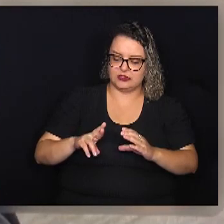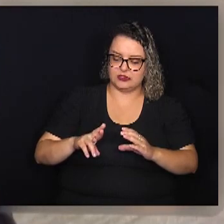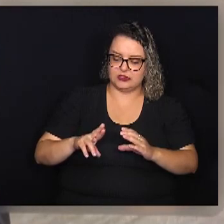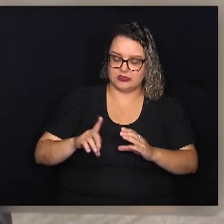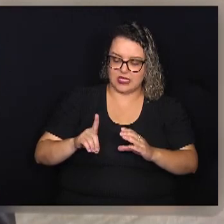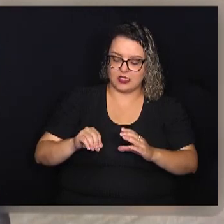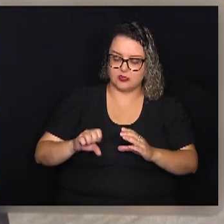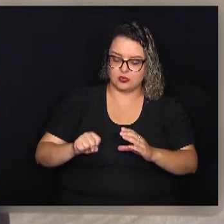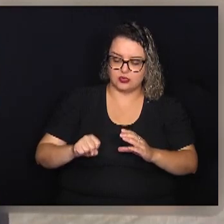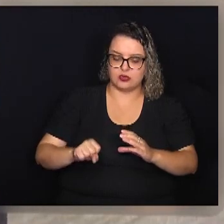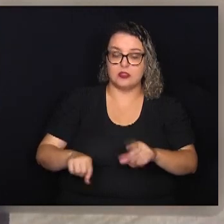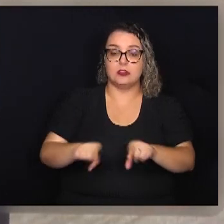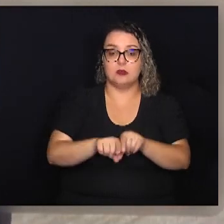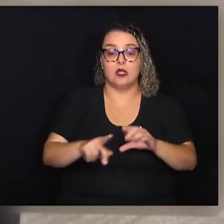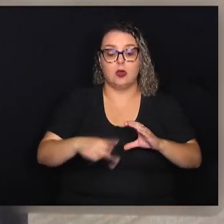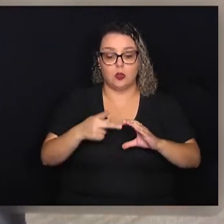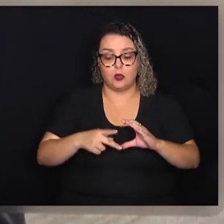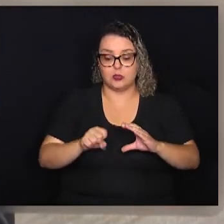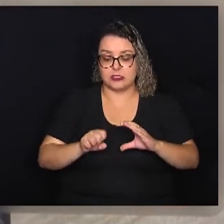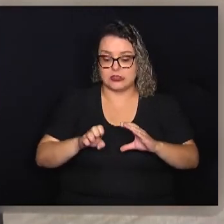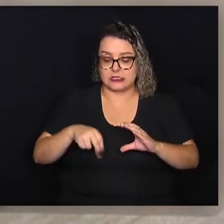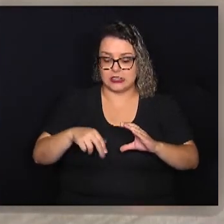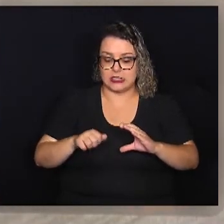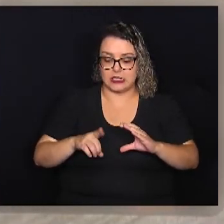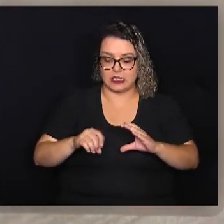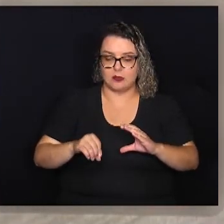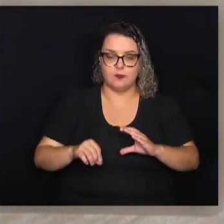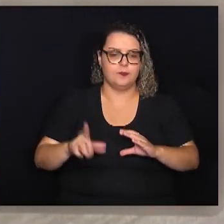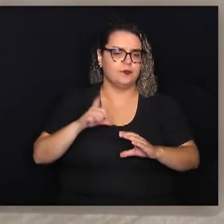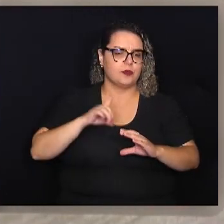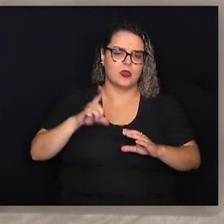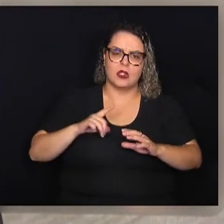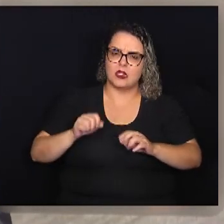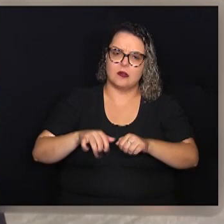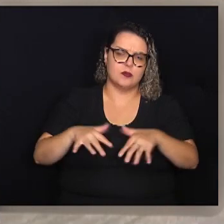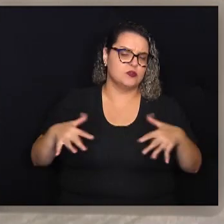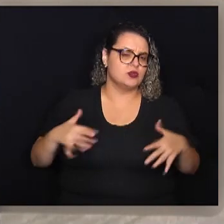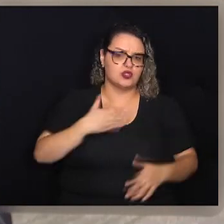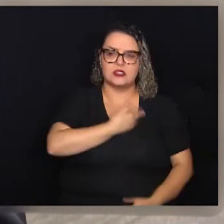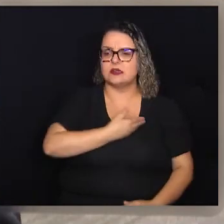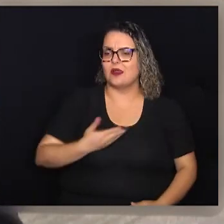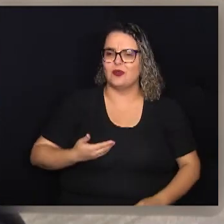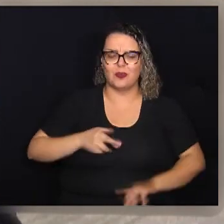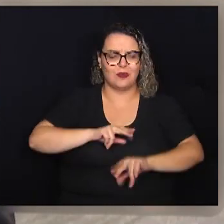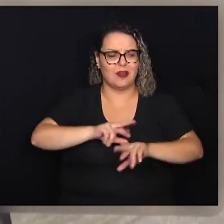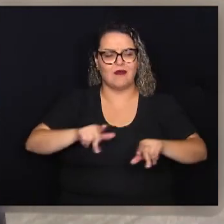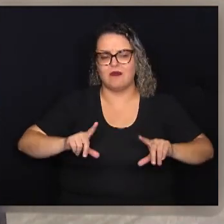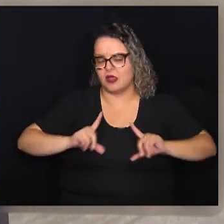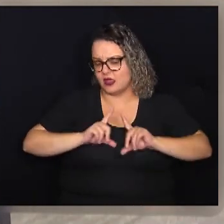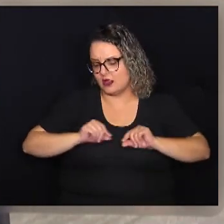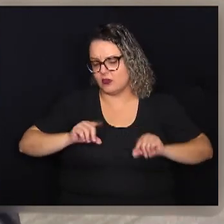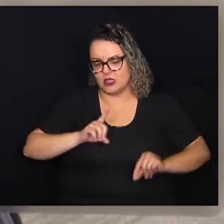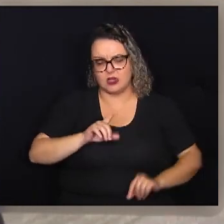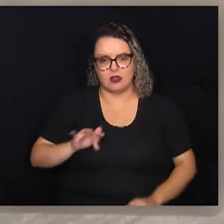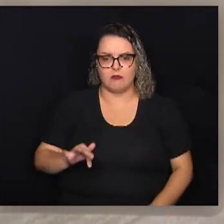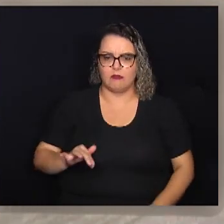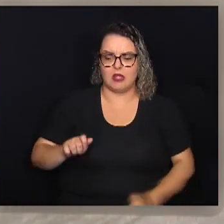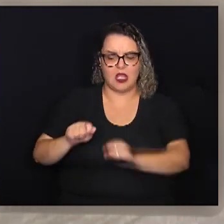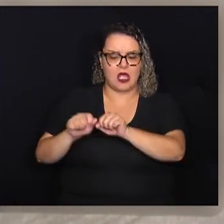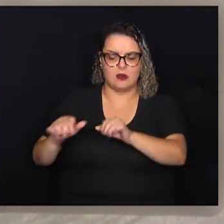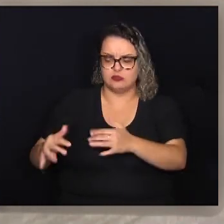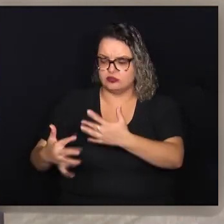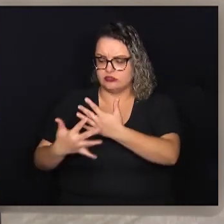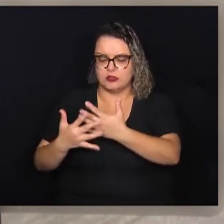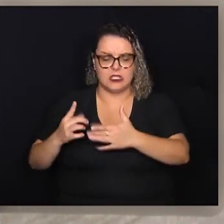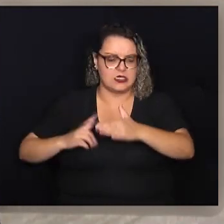terão, mês de setembro e outubro, várias audiências públicas em Brasília para que os setores, agronegócio, prestação